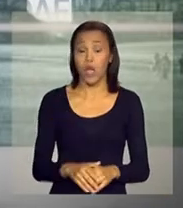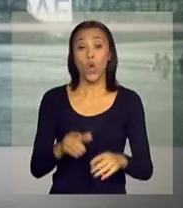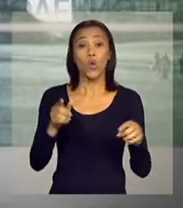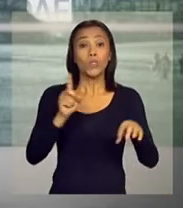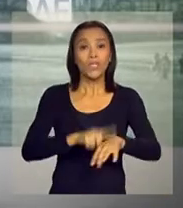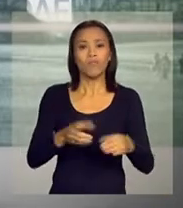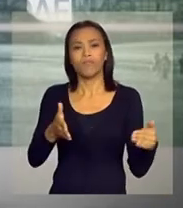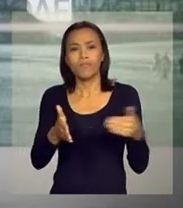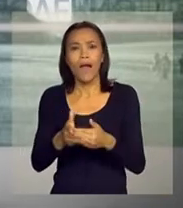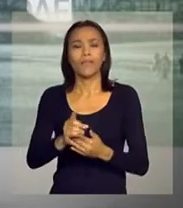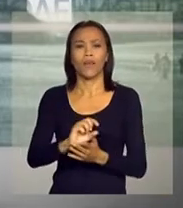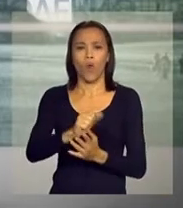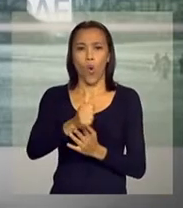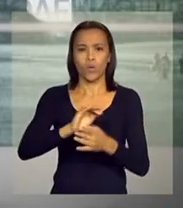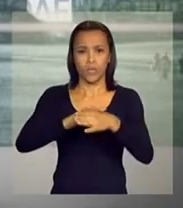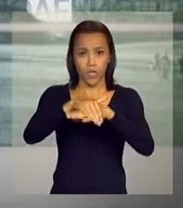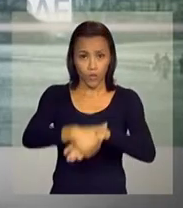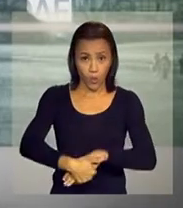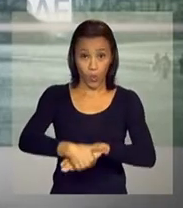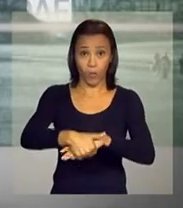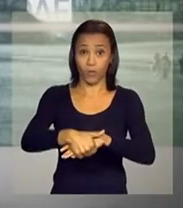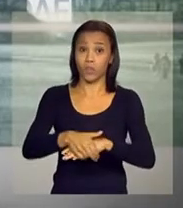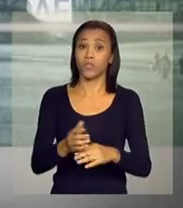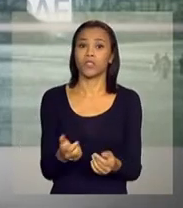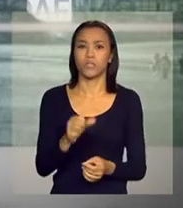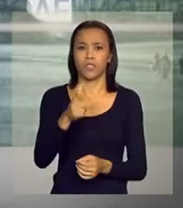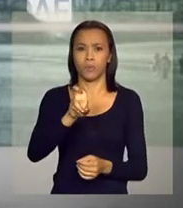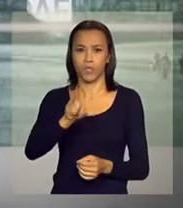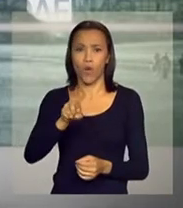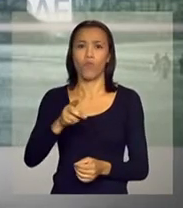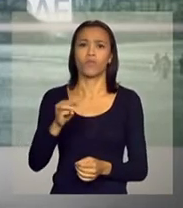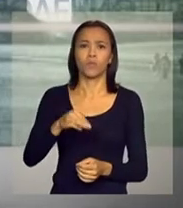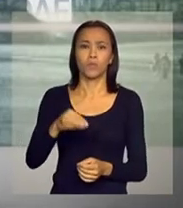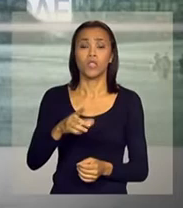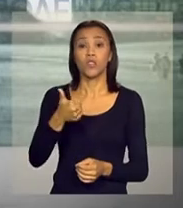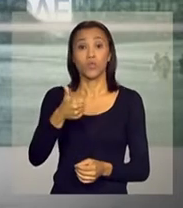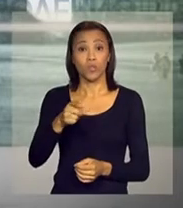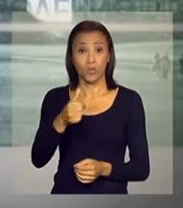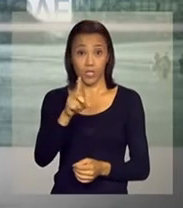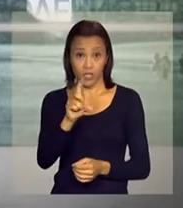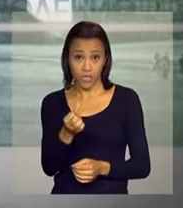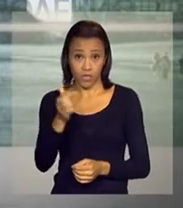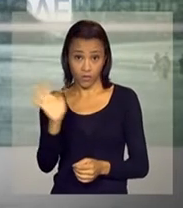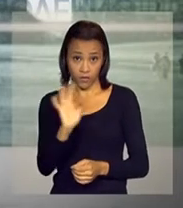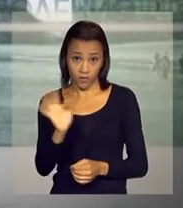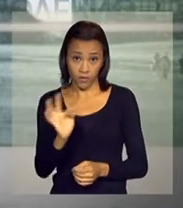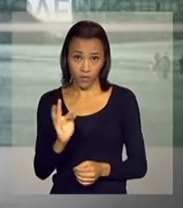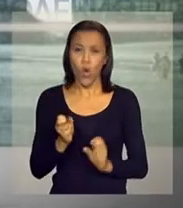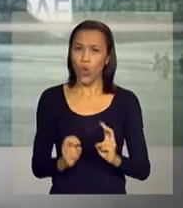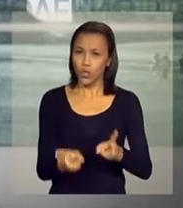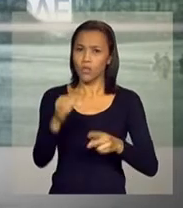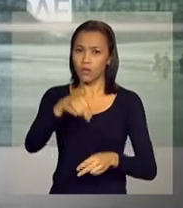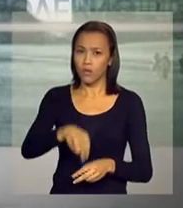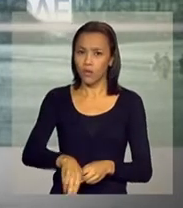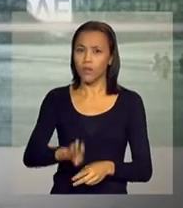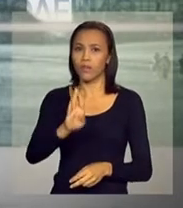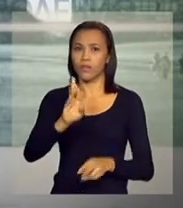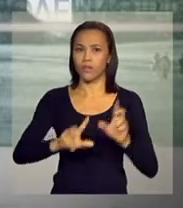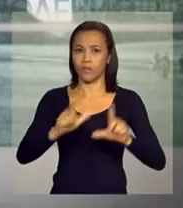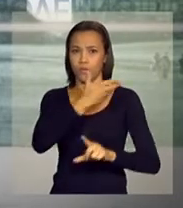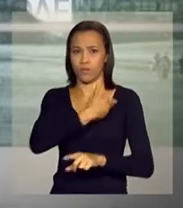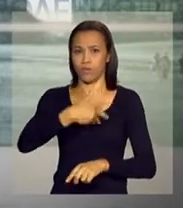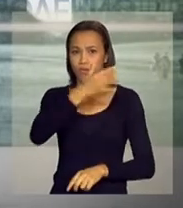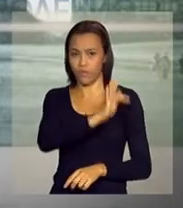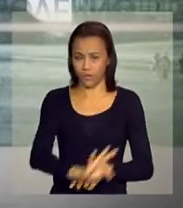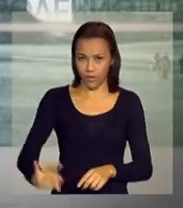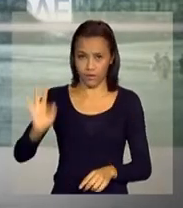O prazo termina às 11 horas e 59 minutos da noite, do dia 16 de fevereiro. Continue na NBR, a